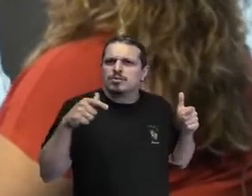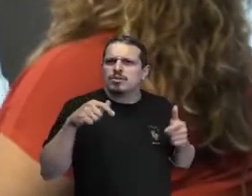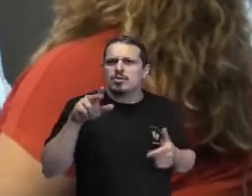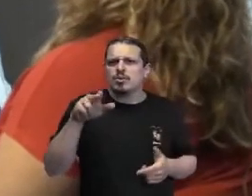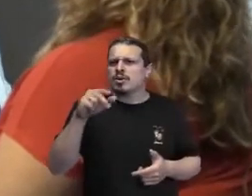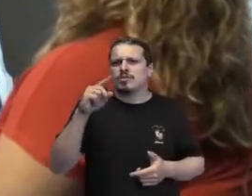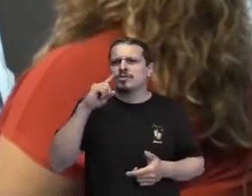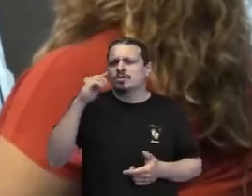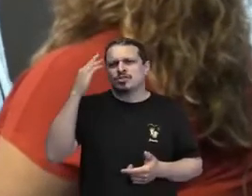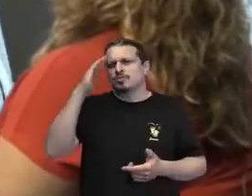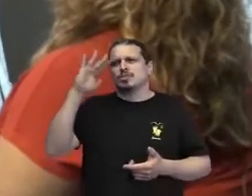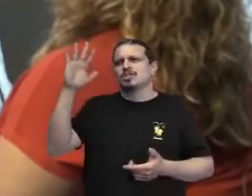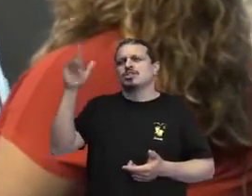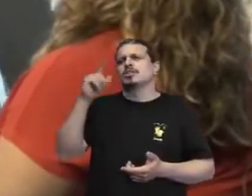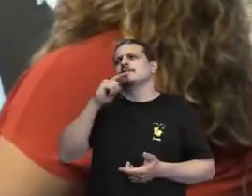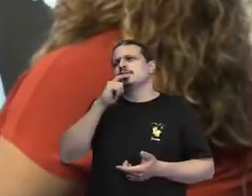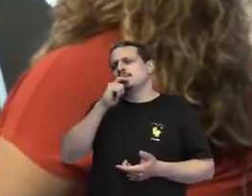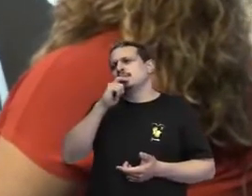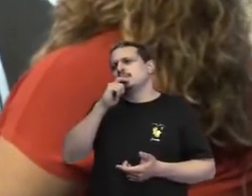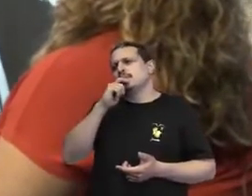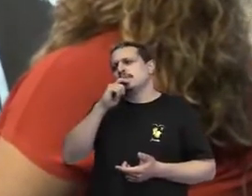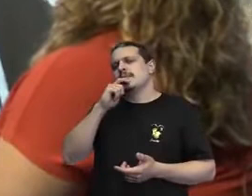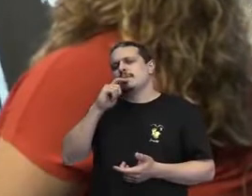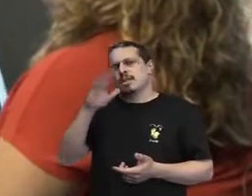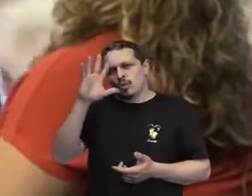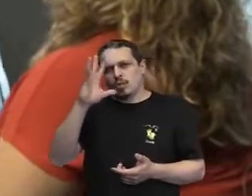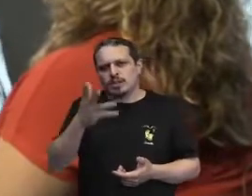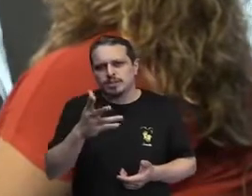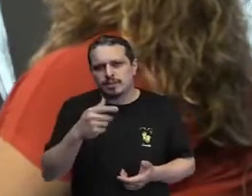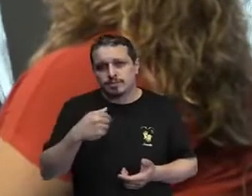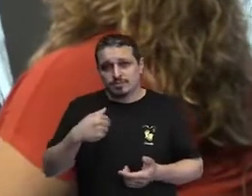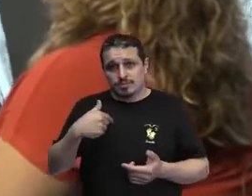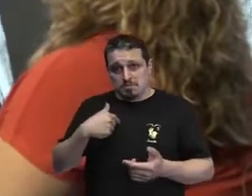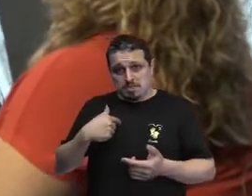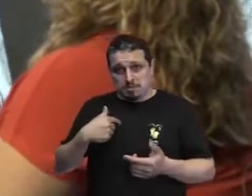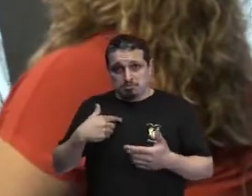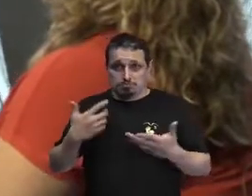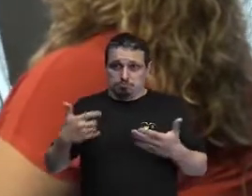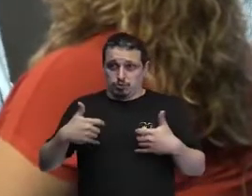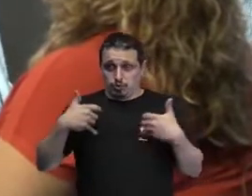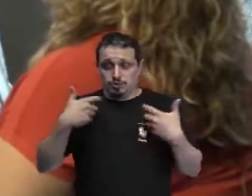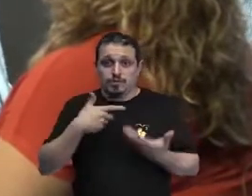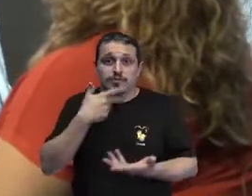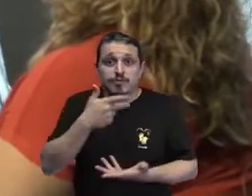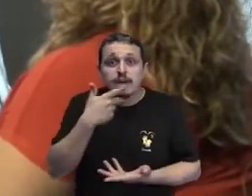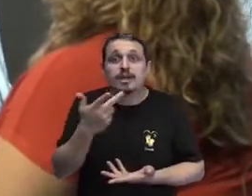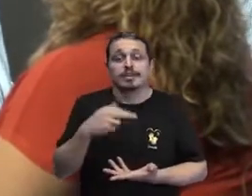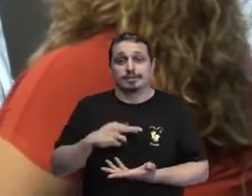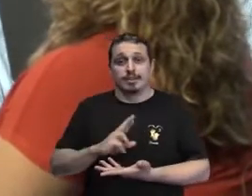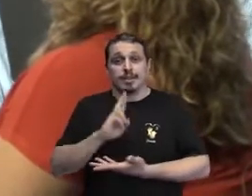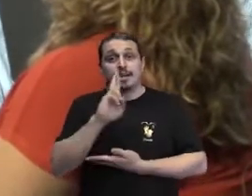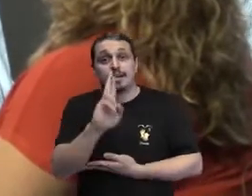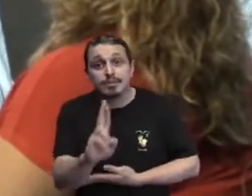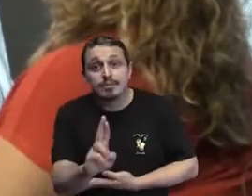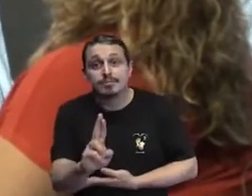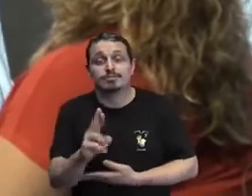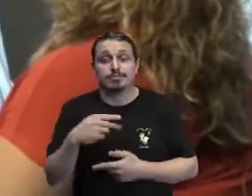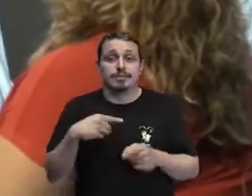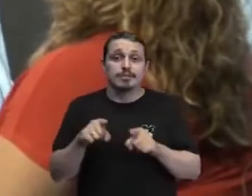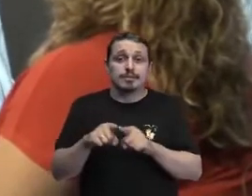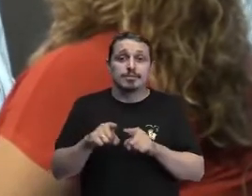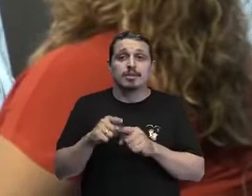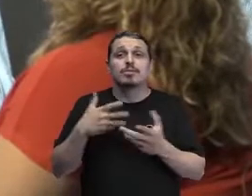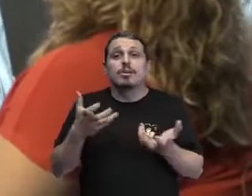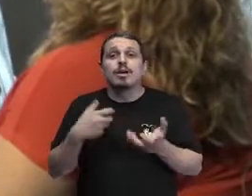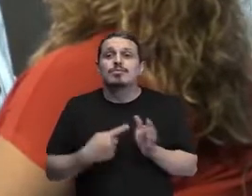sonhava que iria acontecer. Então, pra mim, é uma honra enorme estar levando essa representatividade. E mostrando que,